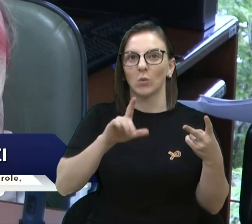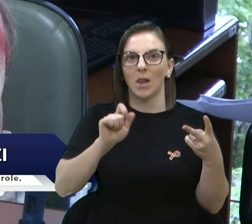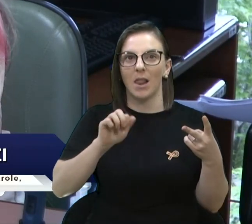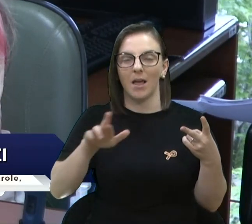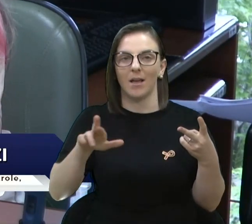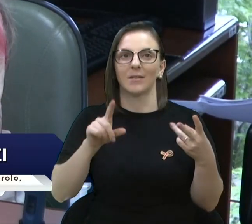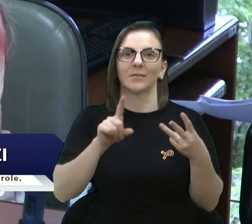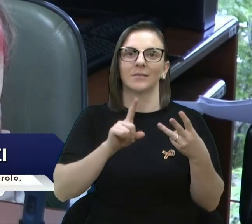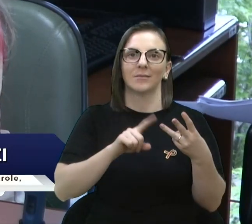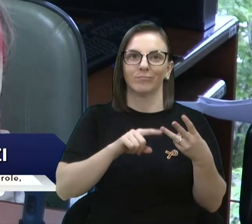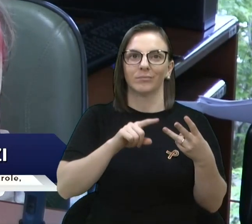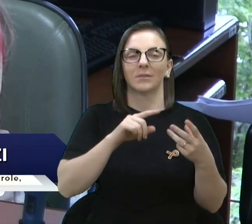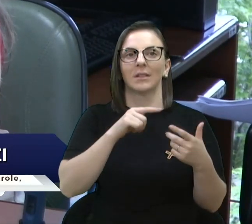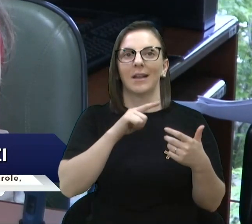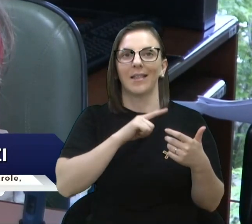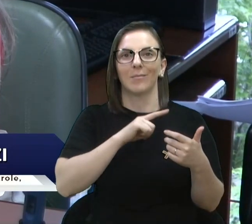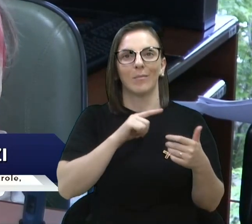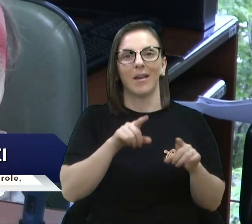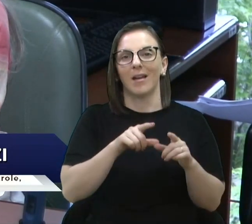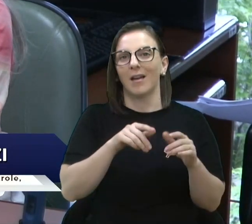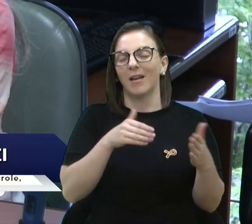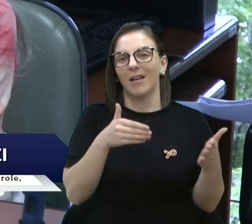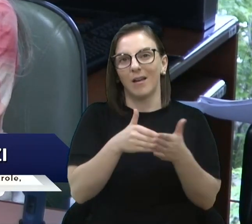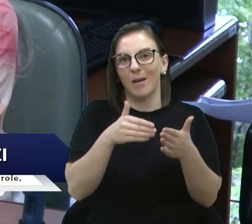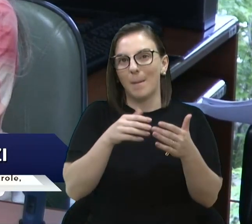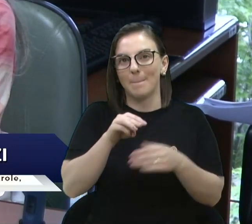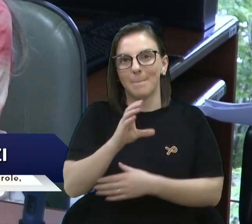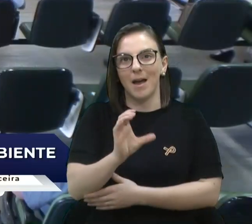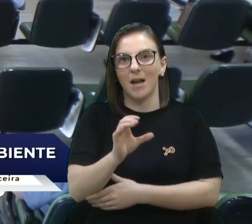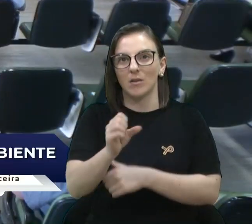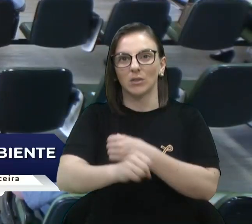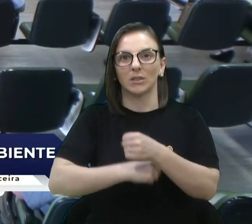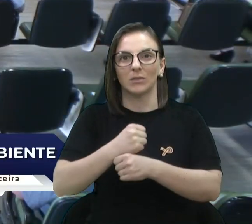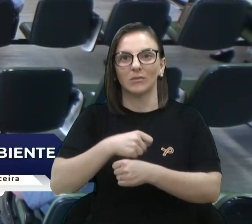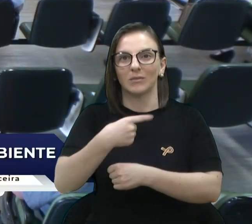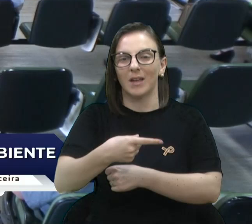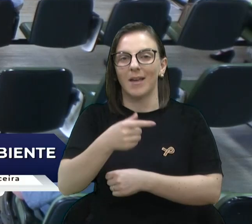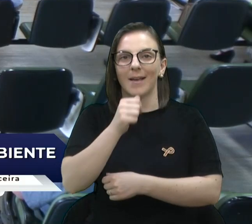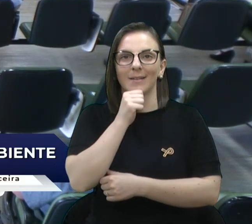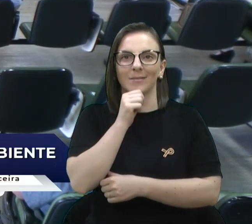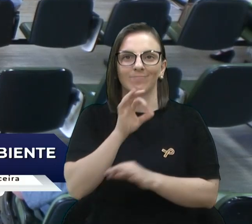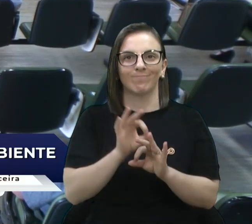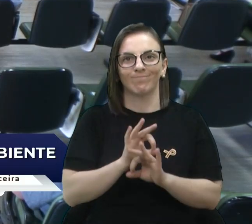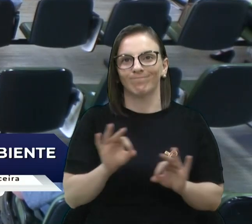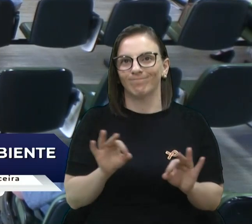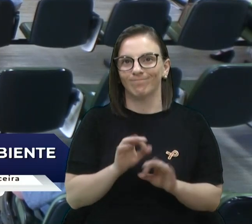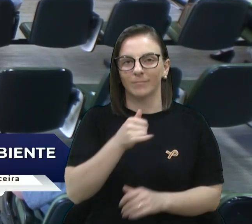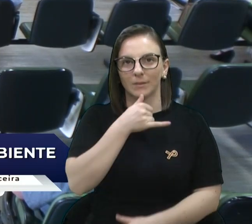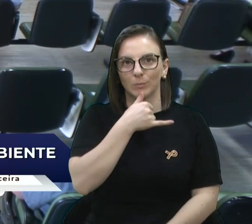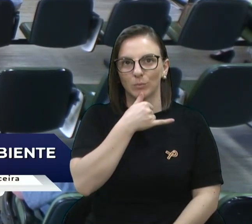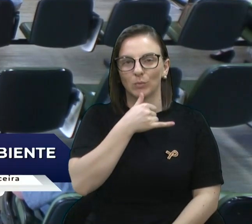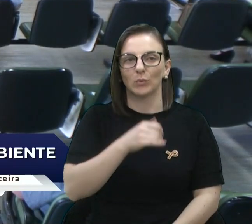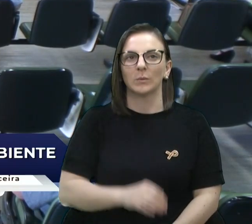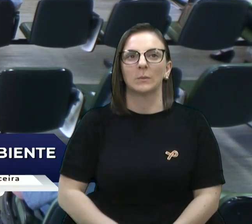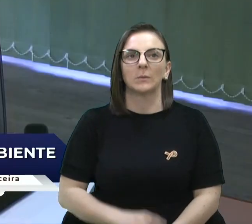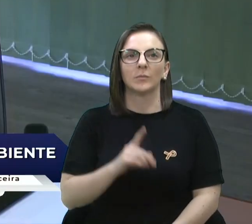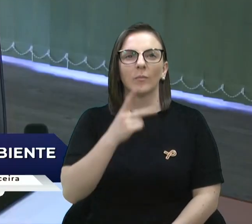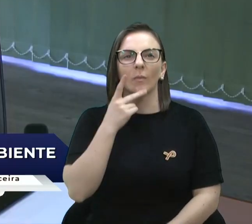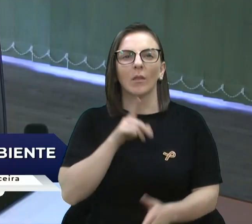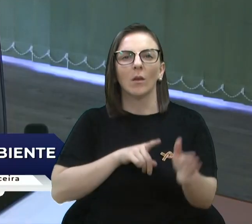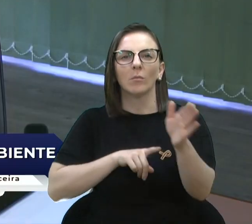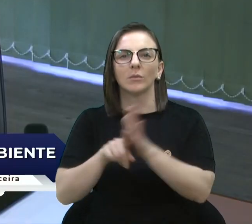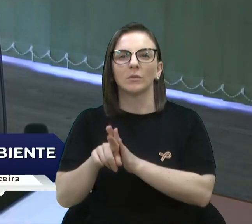do ano que vem a gente não tem nada pactuado ainda. Obrigado. Secretária, a questão de ampliação de UBSs e